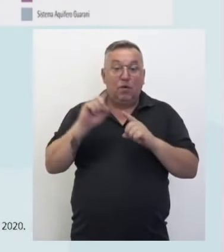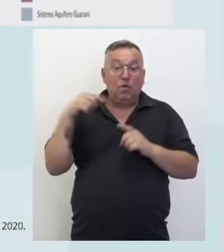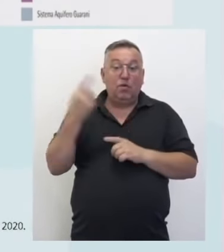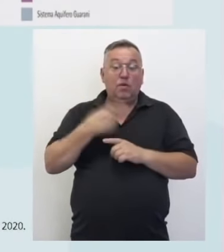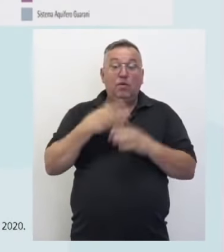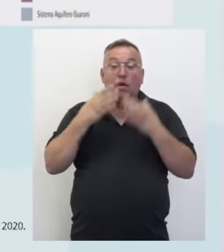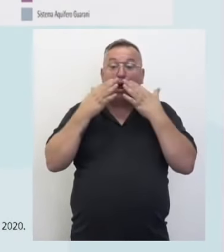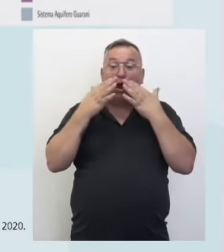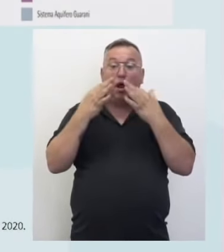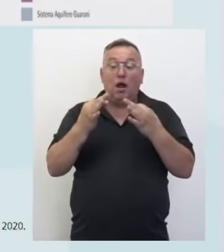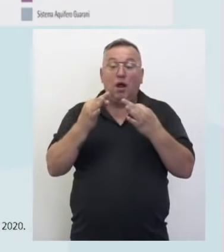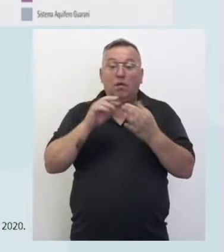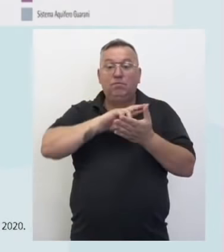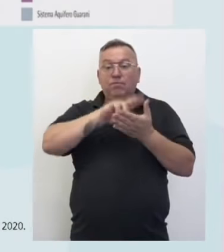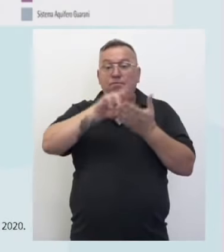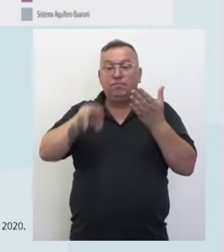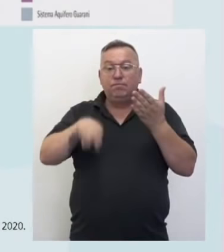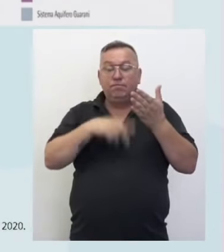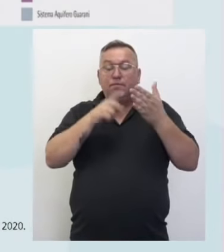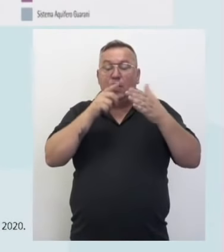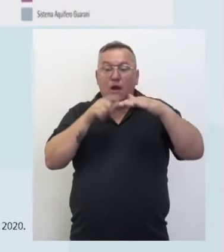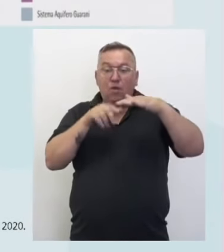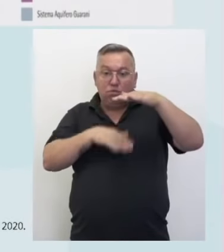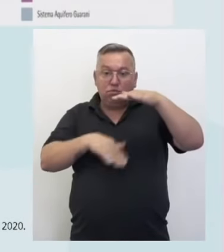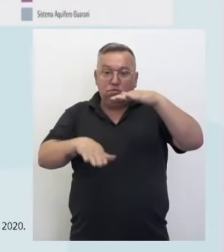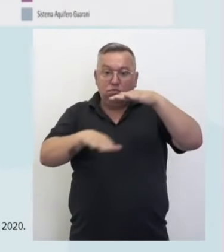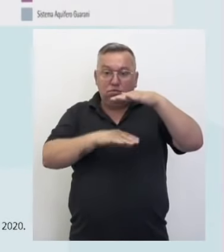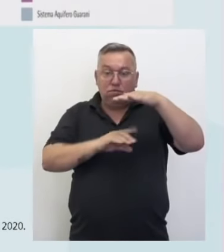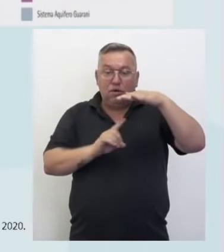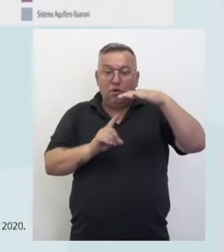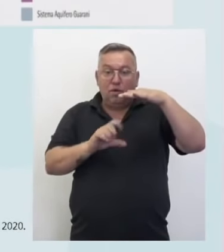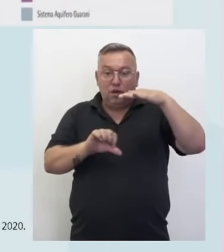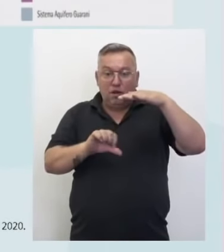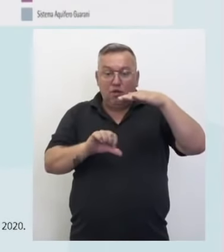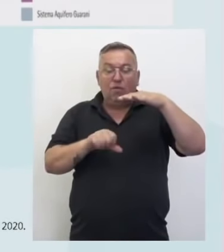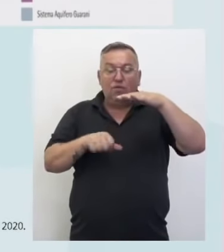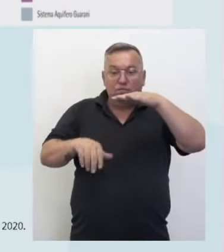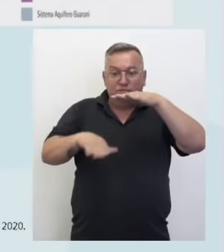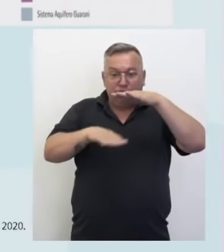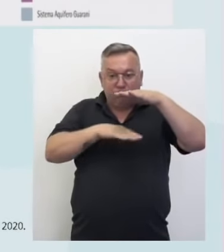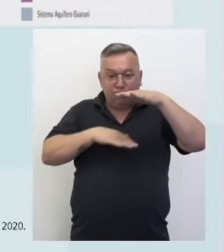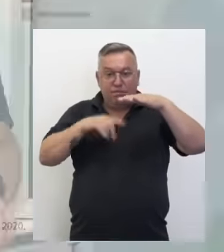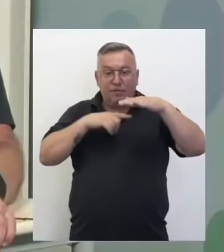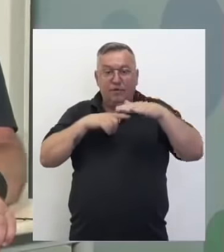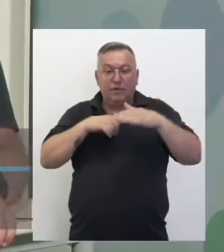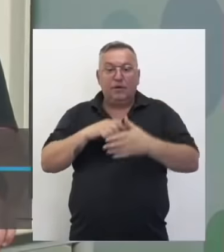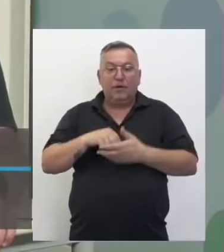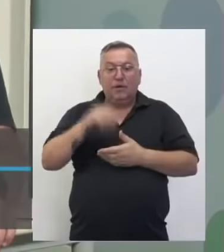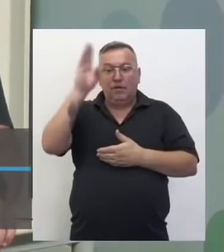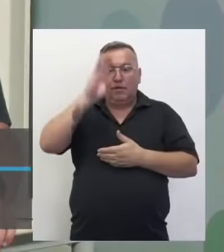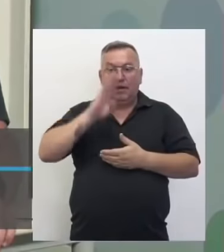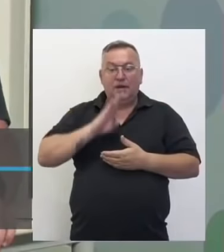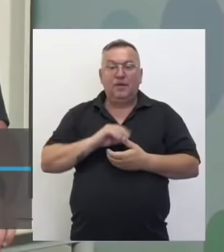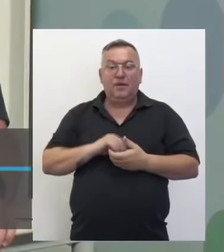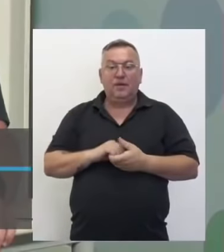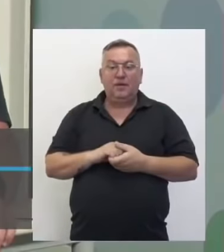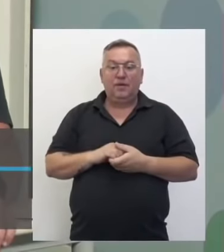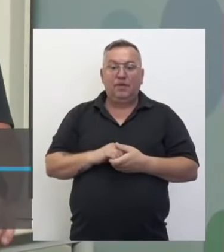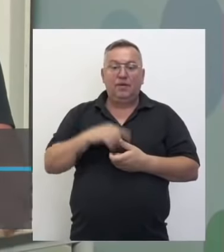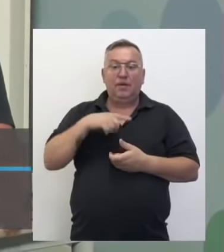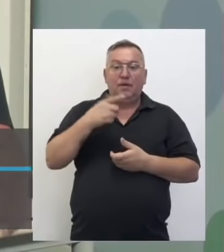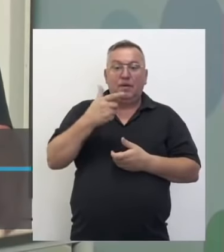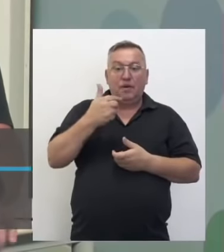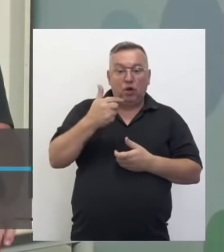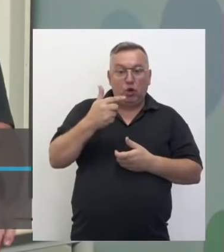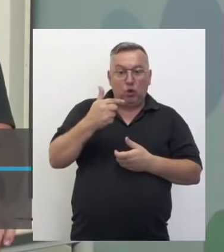observando diversos aquíferos, são 19 aquíferos aí que nós temos no Brasil. Então temos aí 12